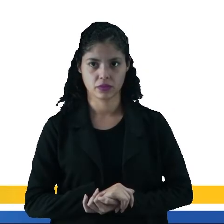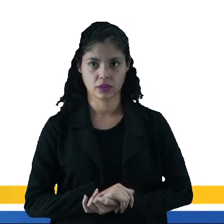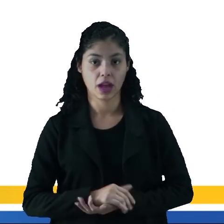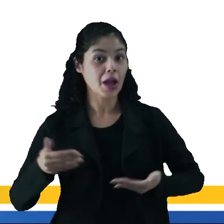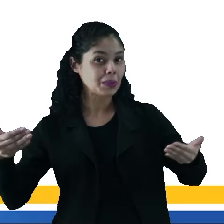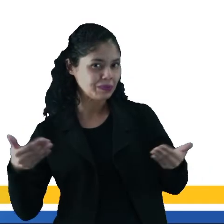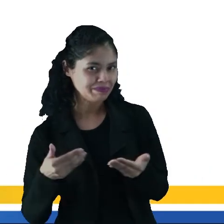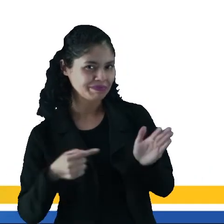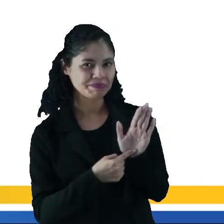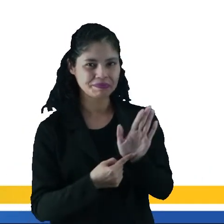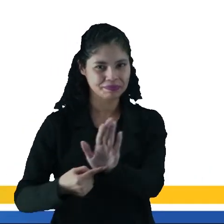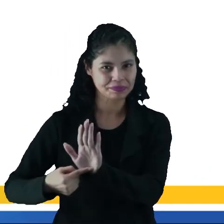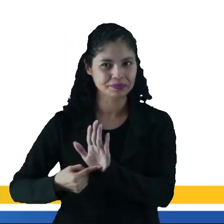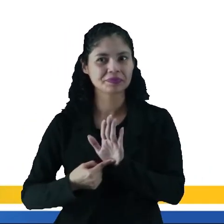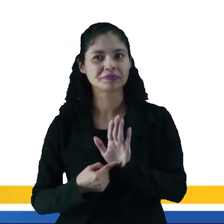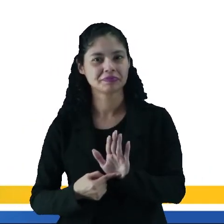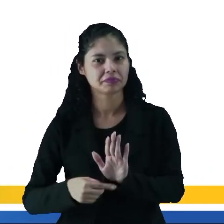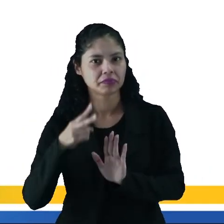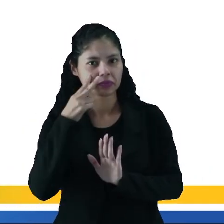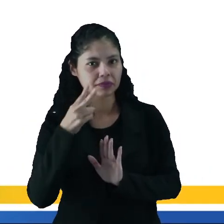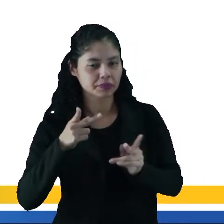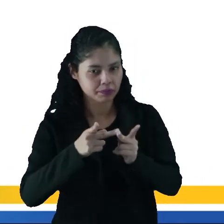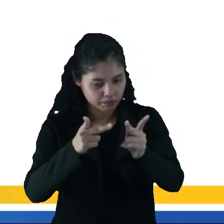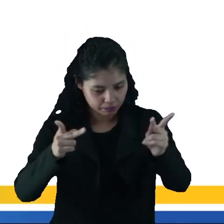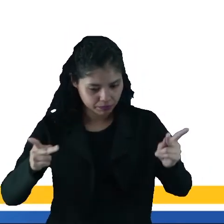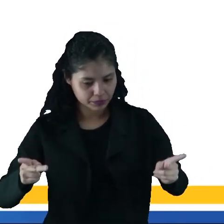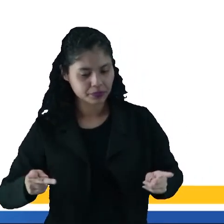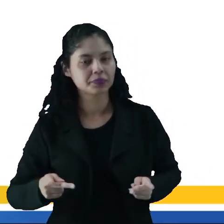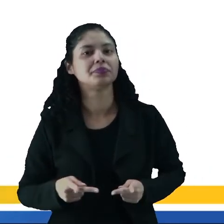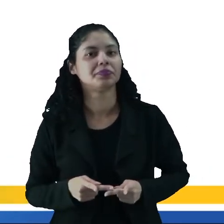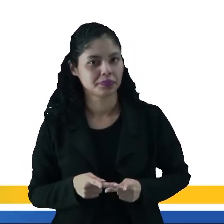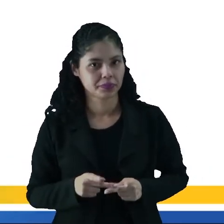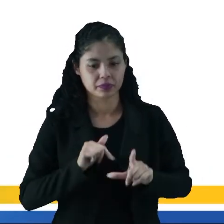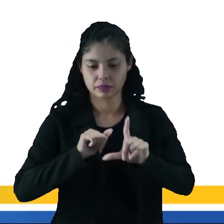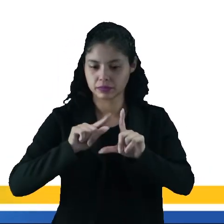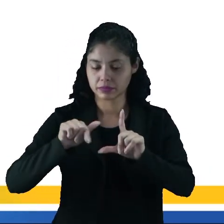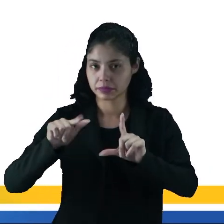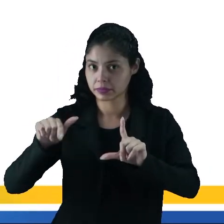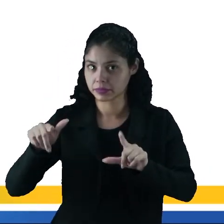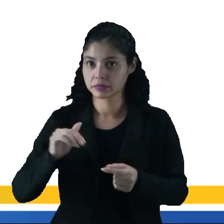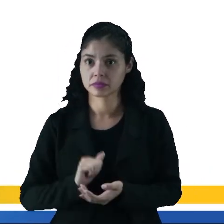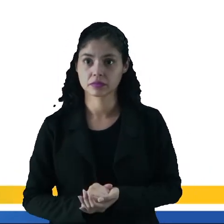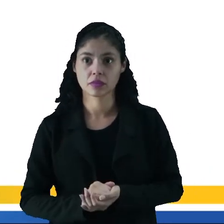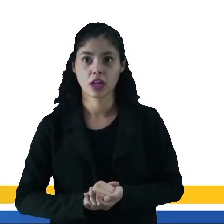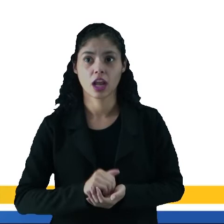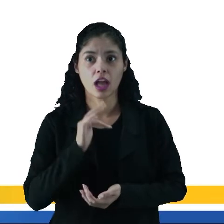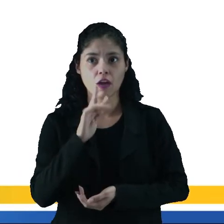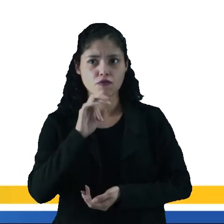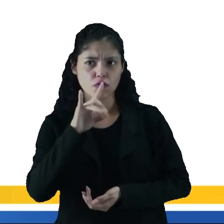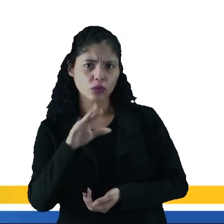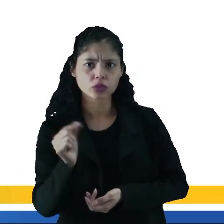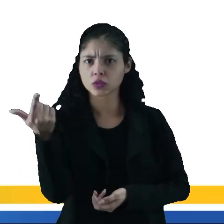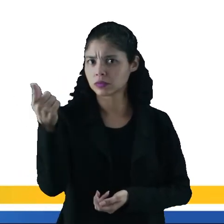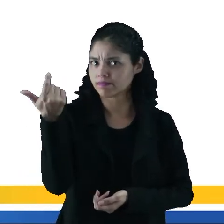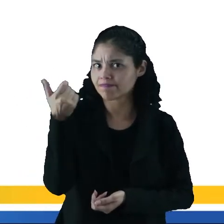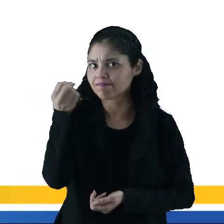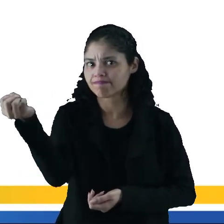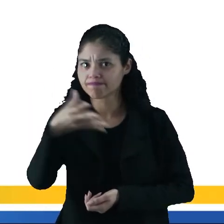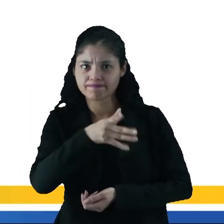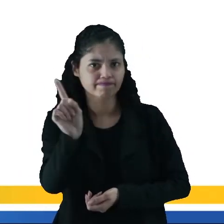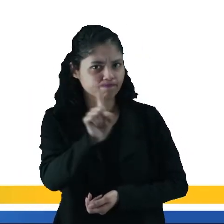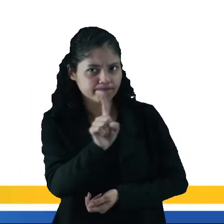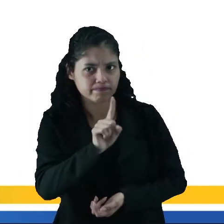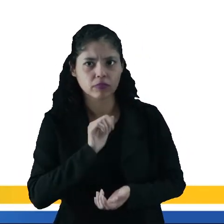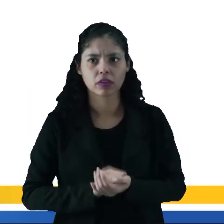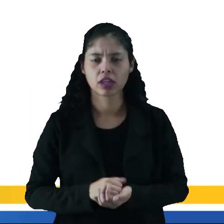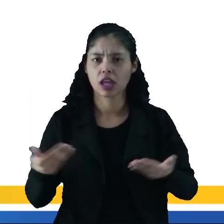Vamos agora ver um gráfico de pizza, né? As fontes não renováveis em relação ao mundo.